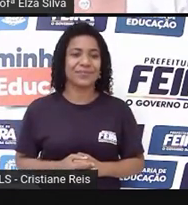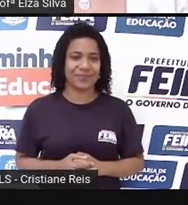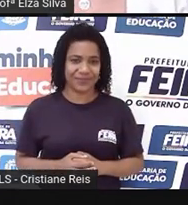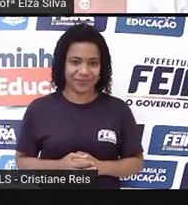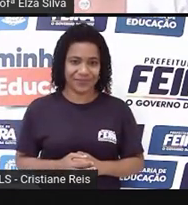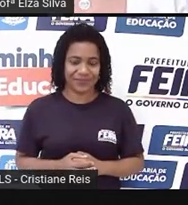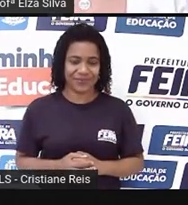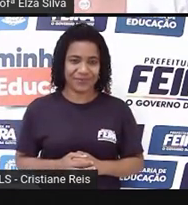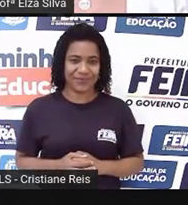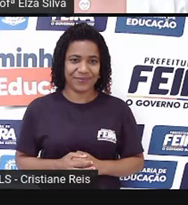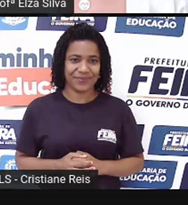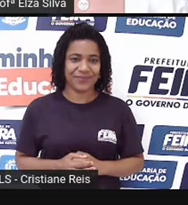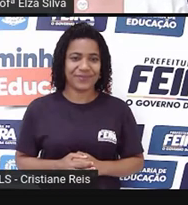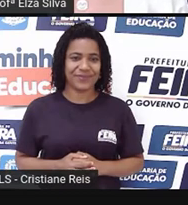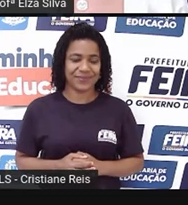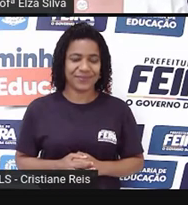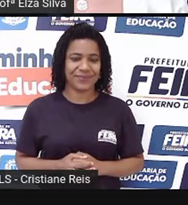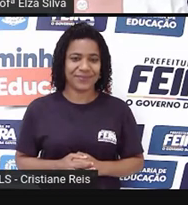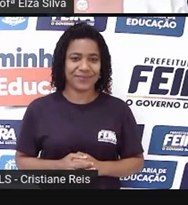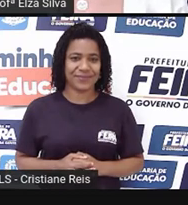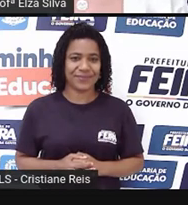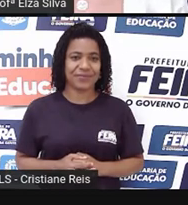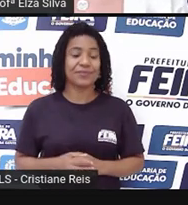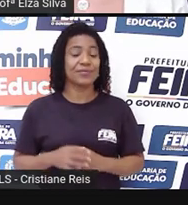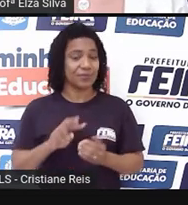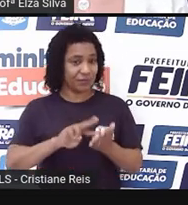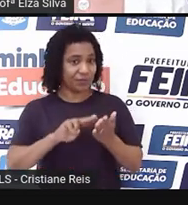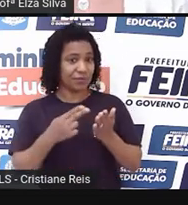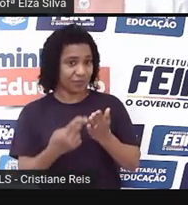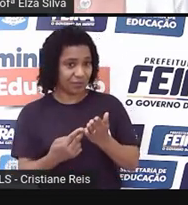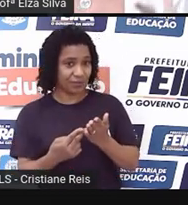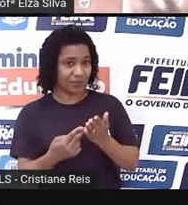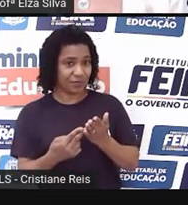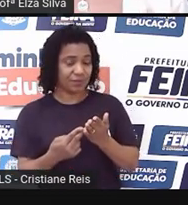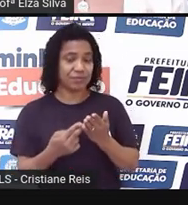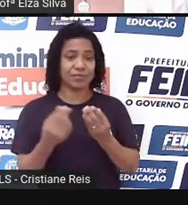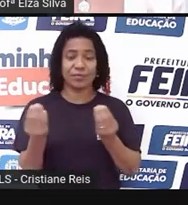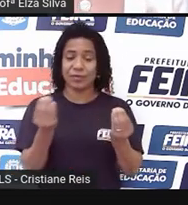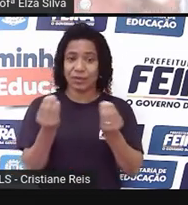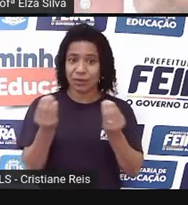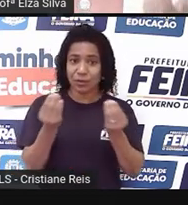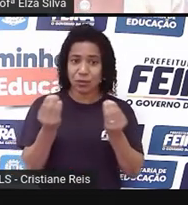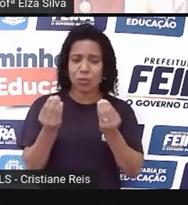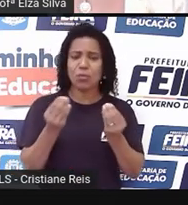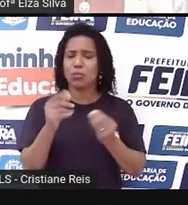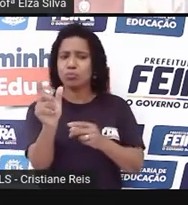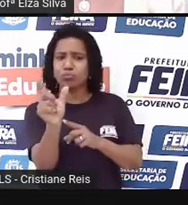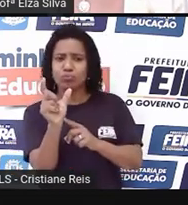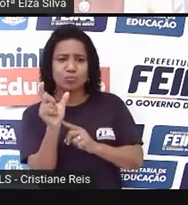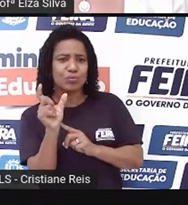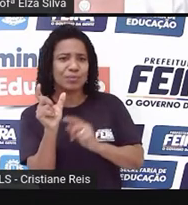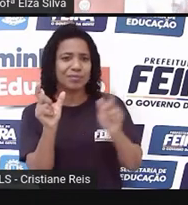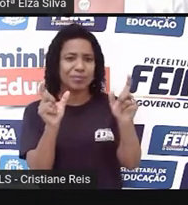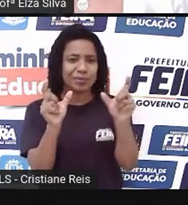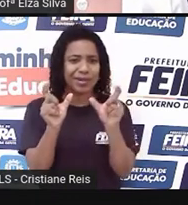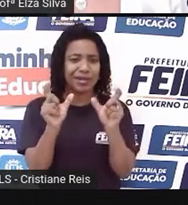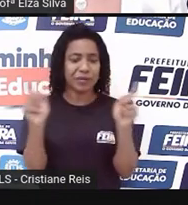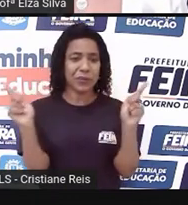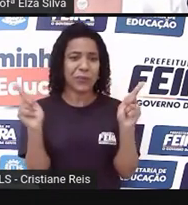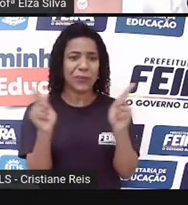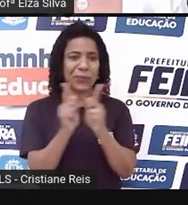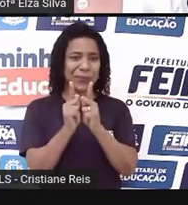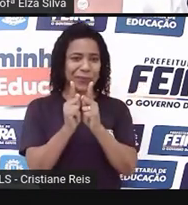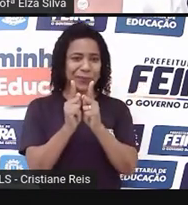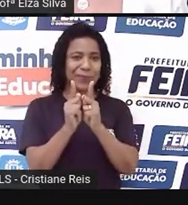used in informal text. Então, ou melhor, contrações, né? Expressões contraídas que são